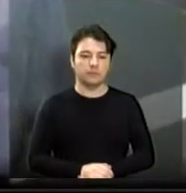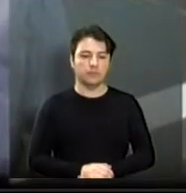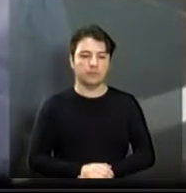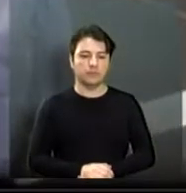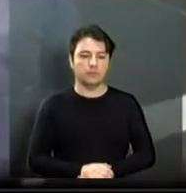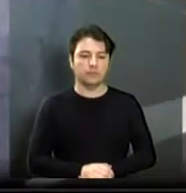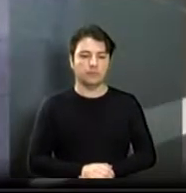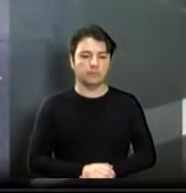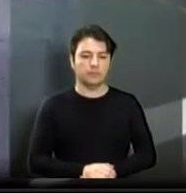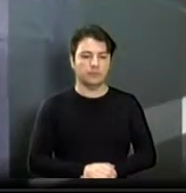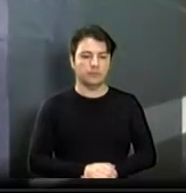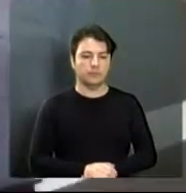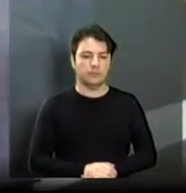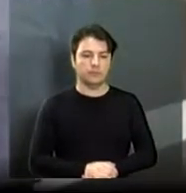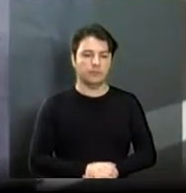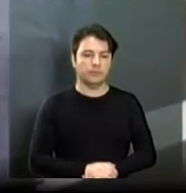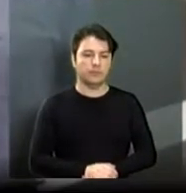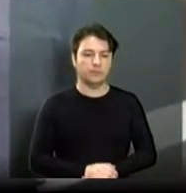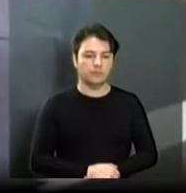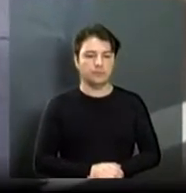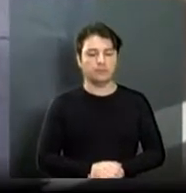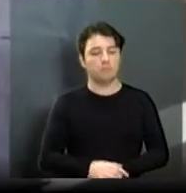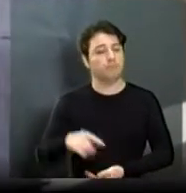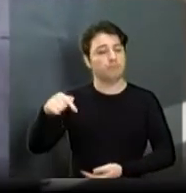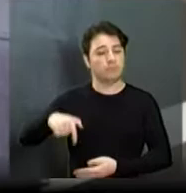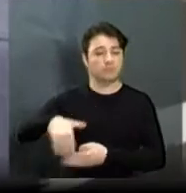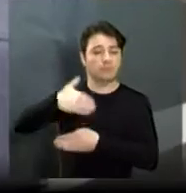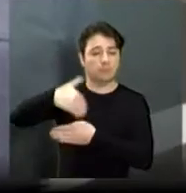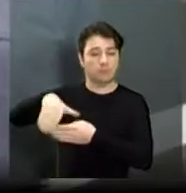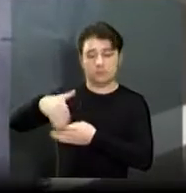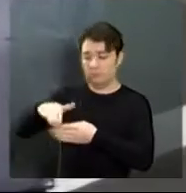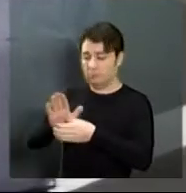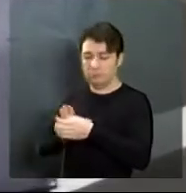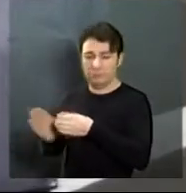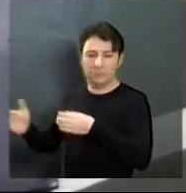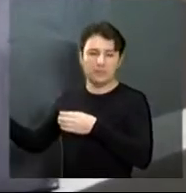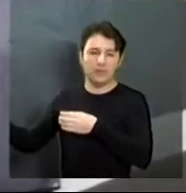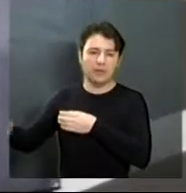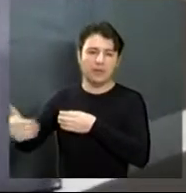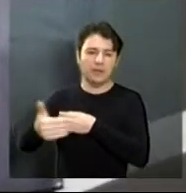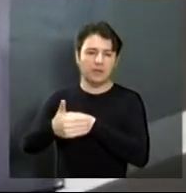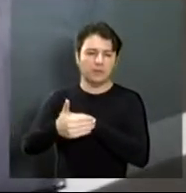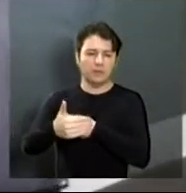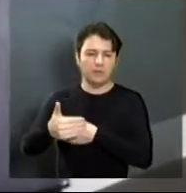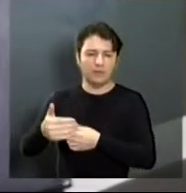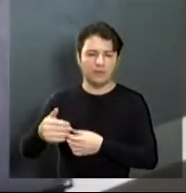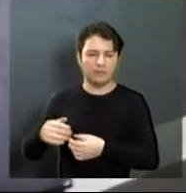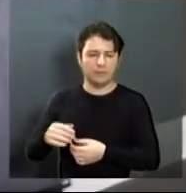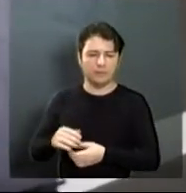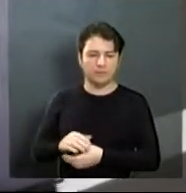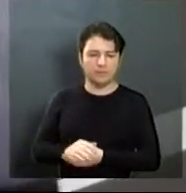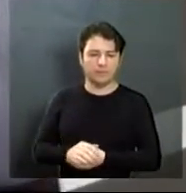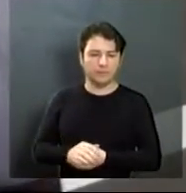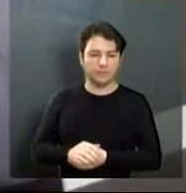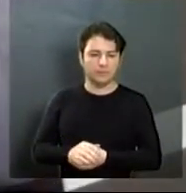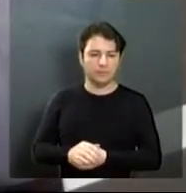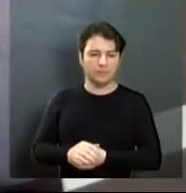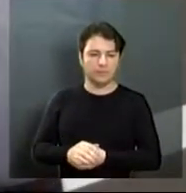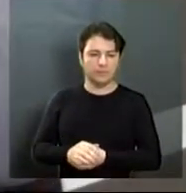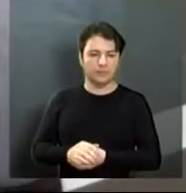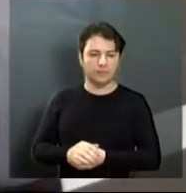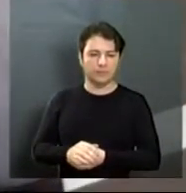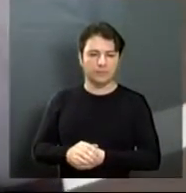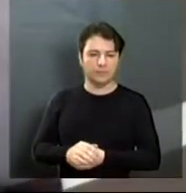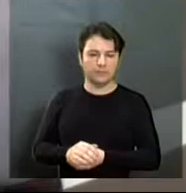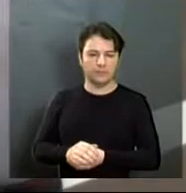Olá, estou aqui na rotatória da Ivo Návio Návio, com a Camila de Nússi. Na hora de 5 de outubro do ano